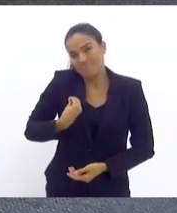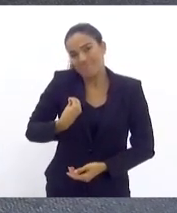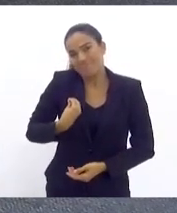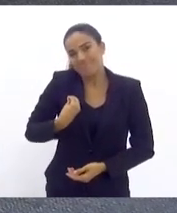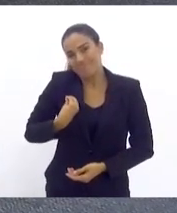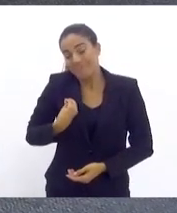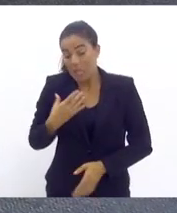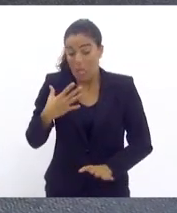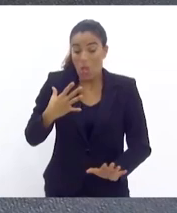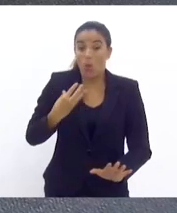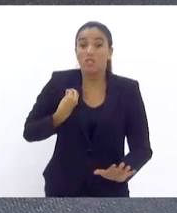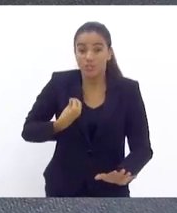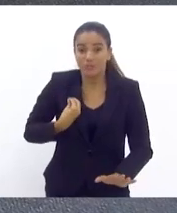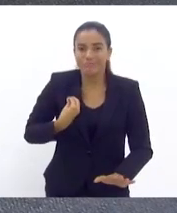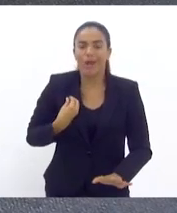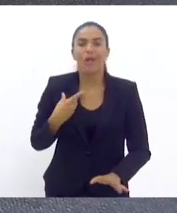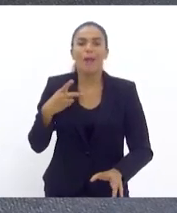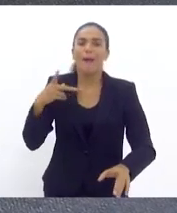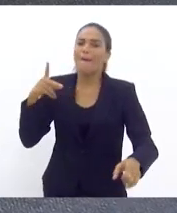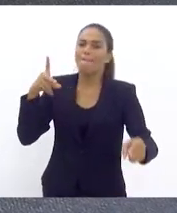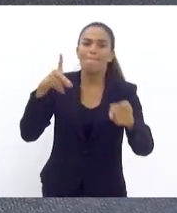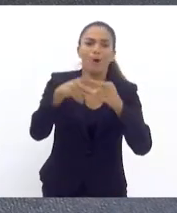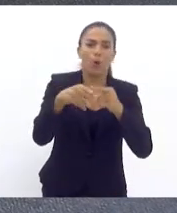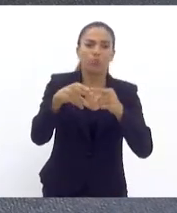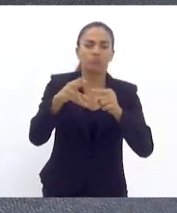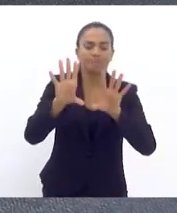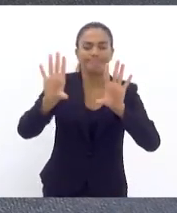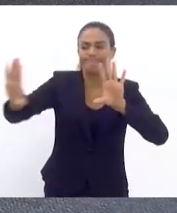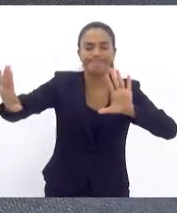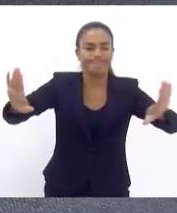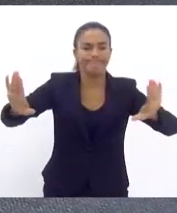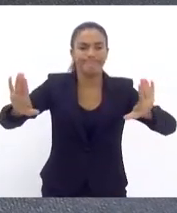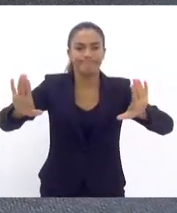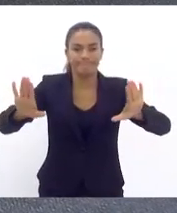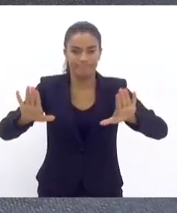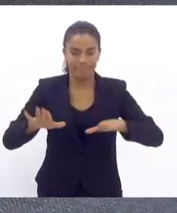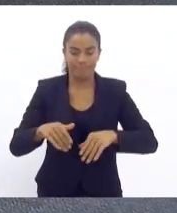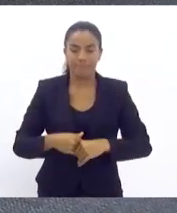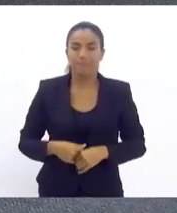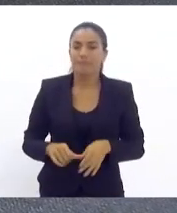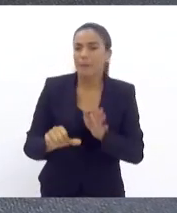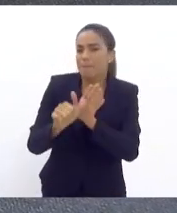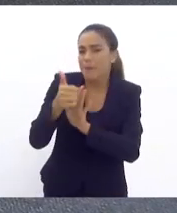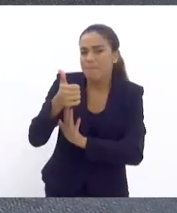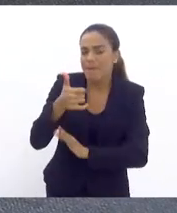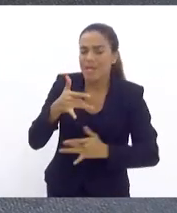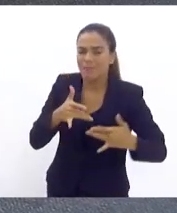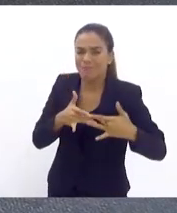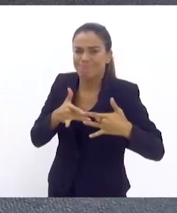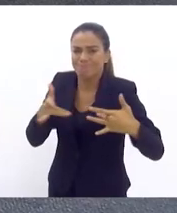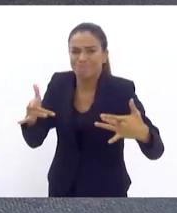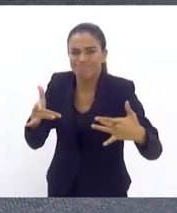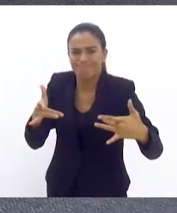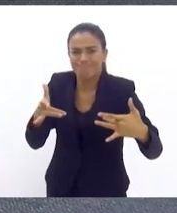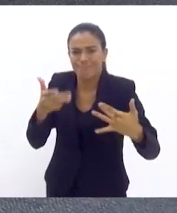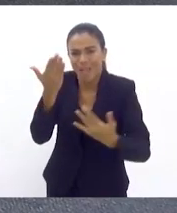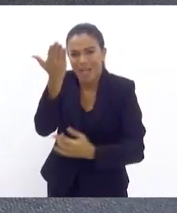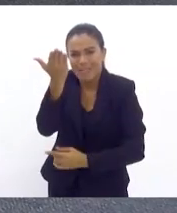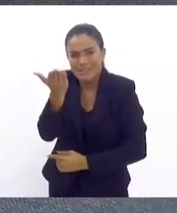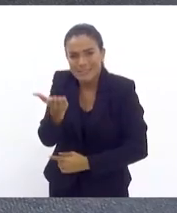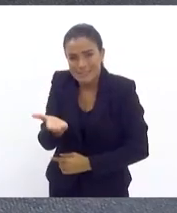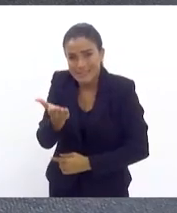interferido. Primeiro, eu queria trazer minha solidariedade à Vossa Excelência.